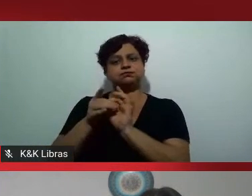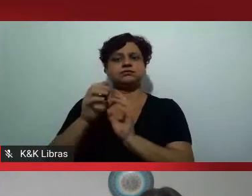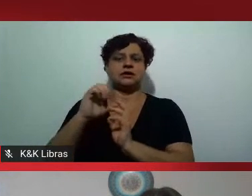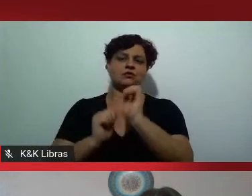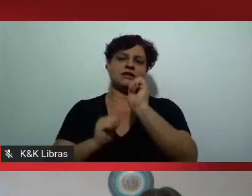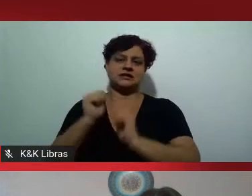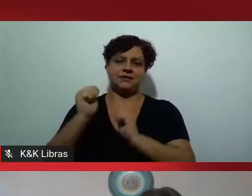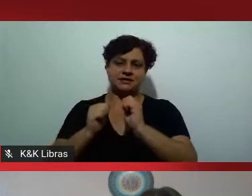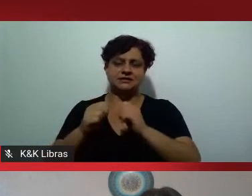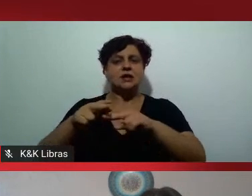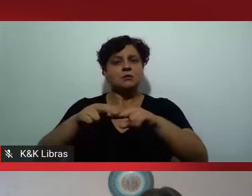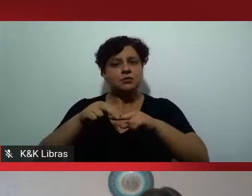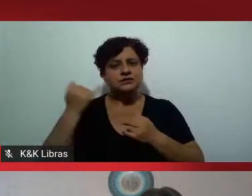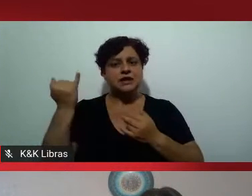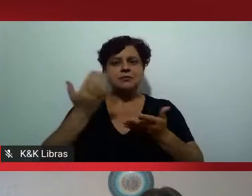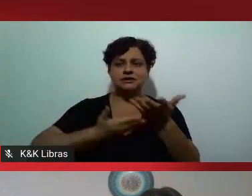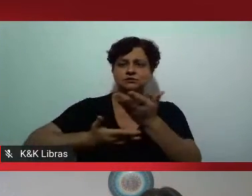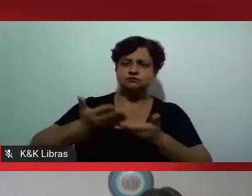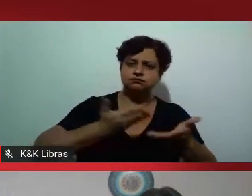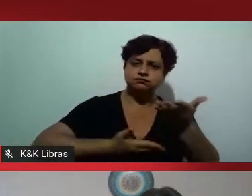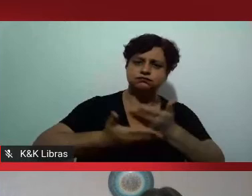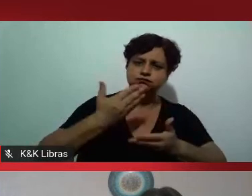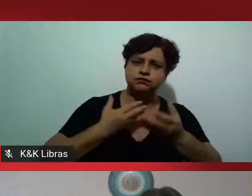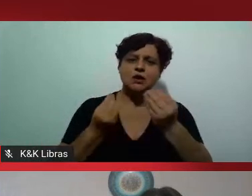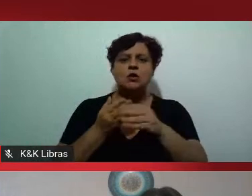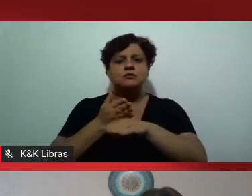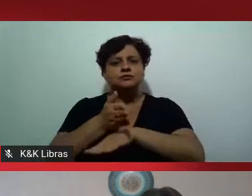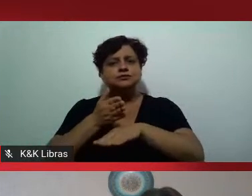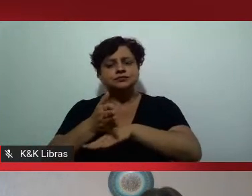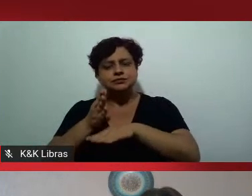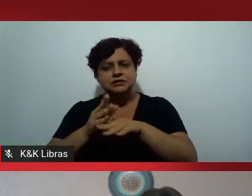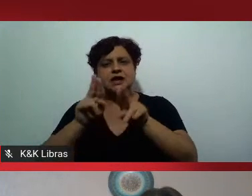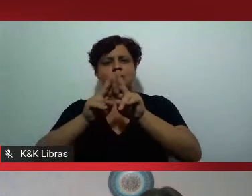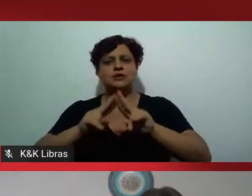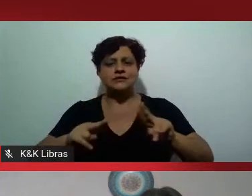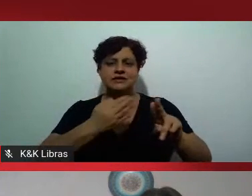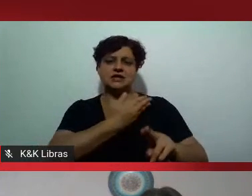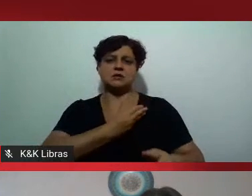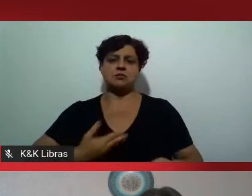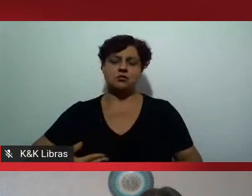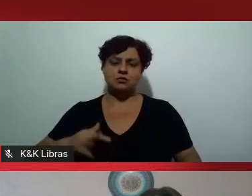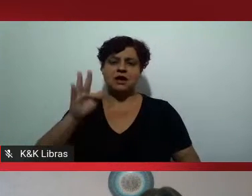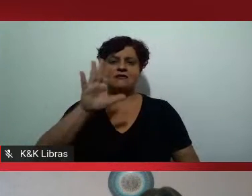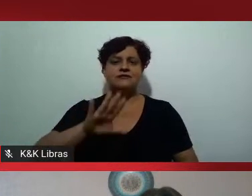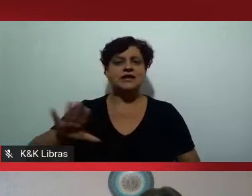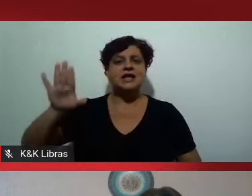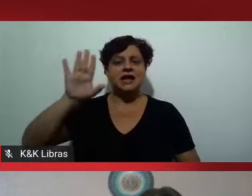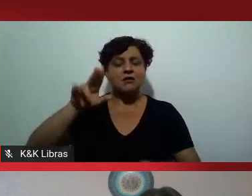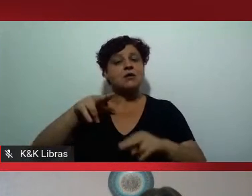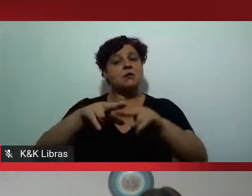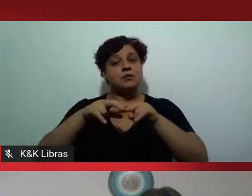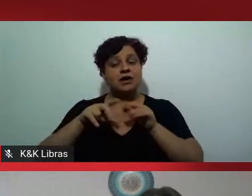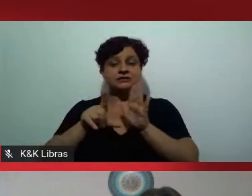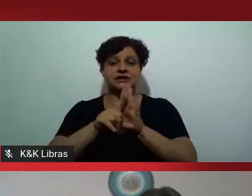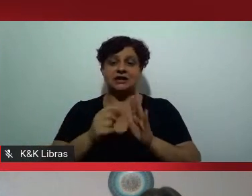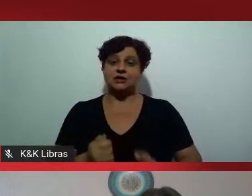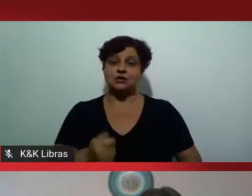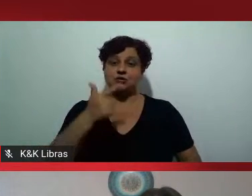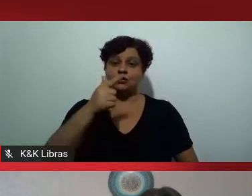discutimos muito o acesso, e no caso das universidades públicas federais, através dessa lei da 12.711,